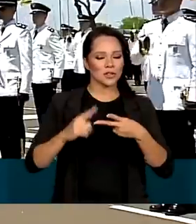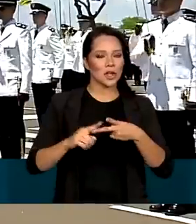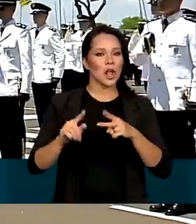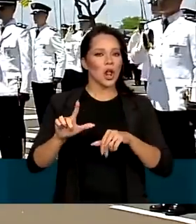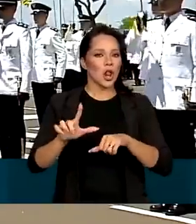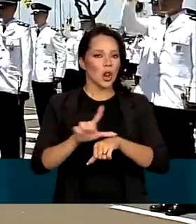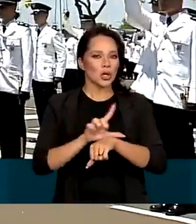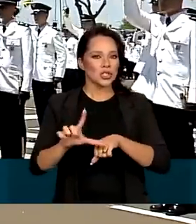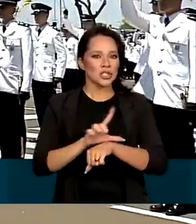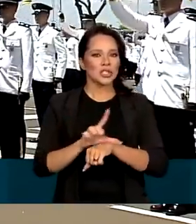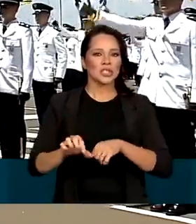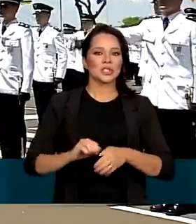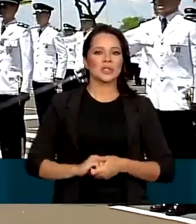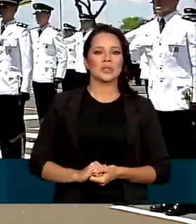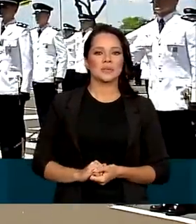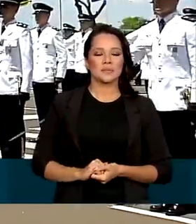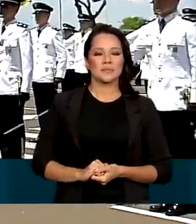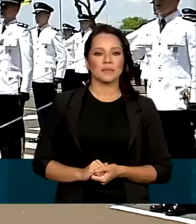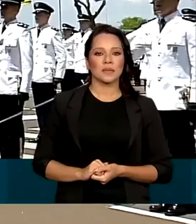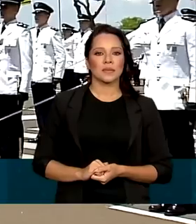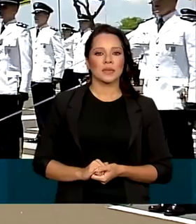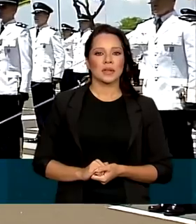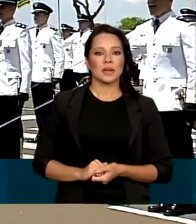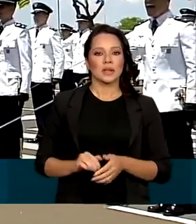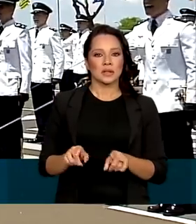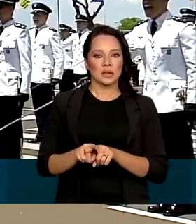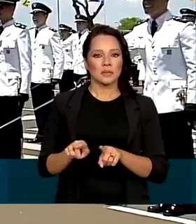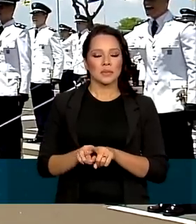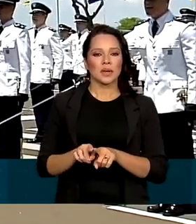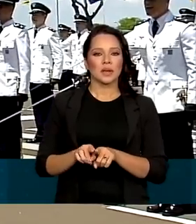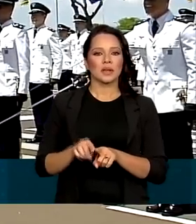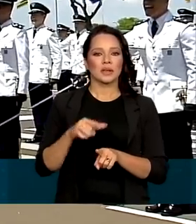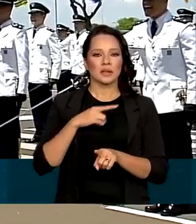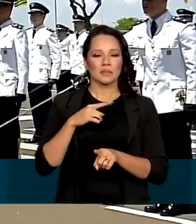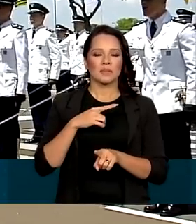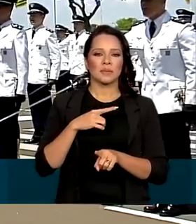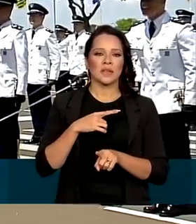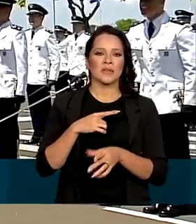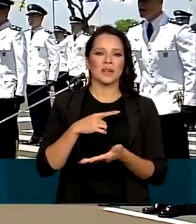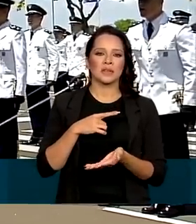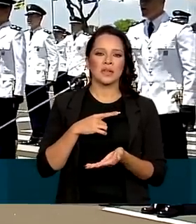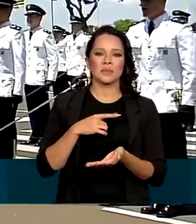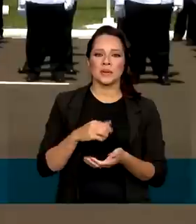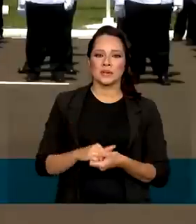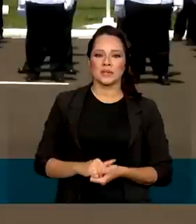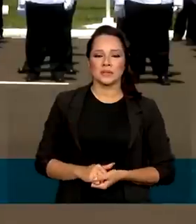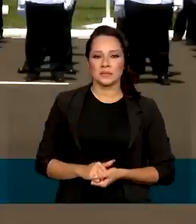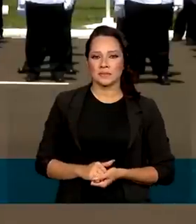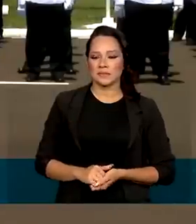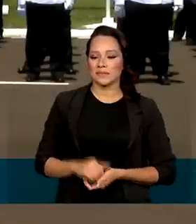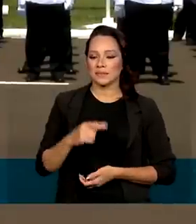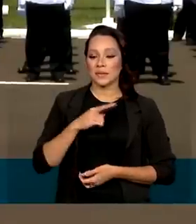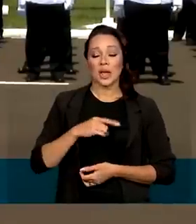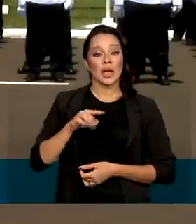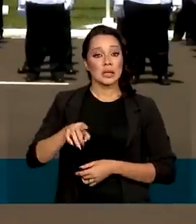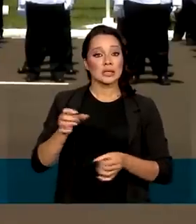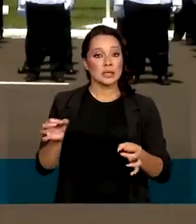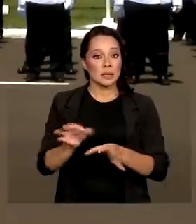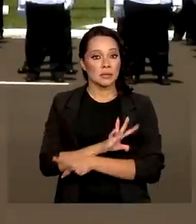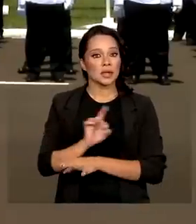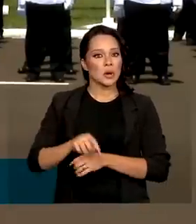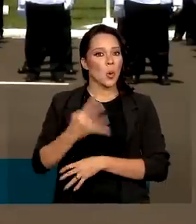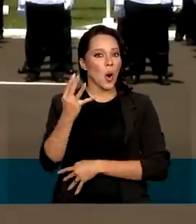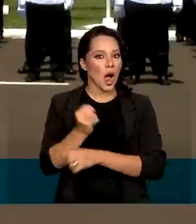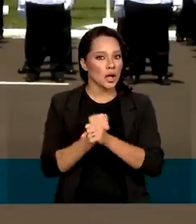logísticas ou militares. E todos concluem o bacharelado em administração. Os cadetes concluem a jornada